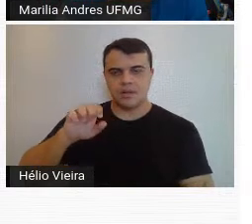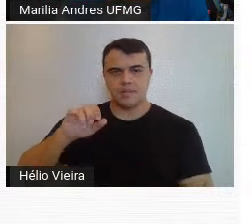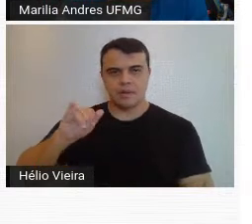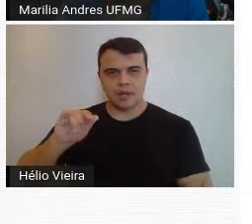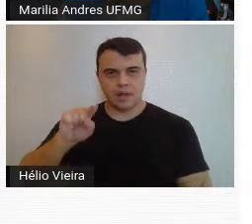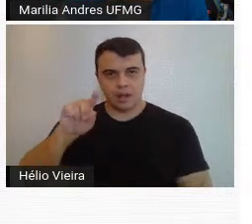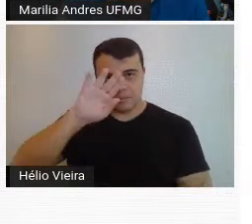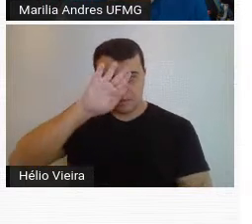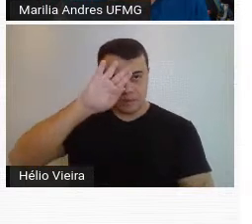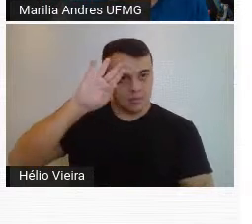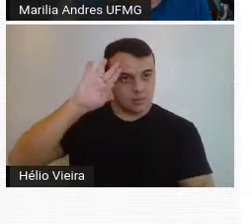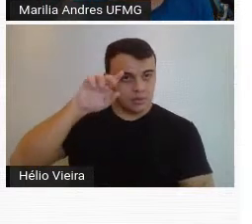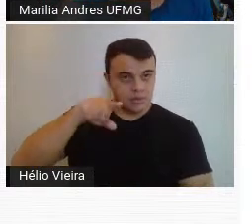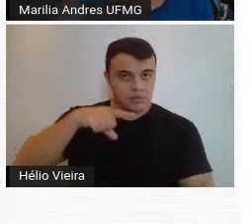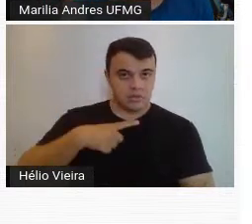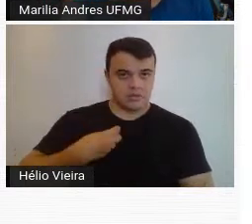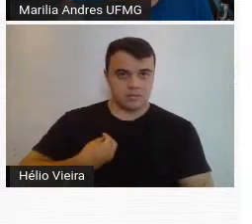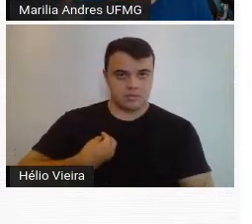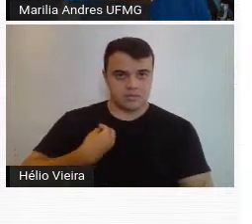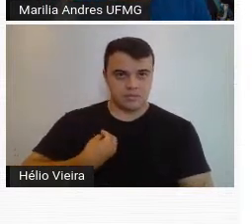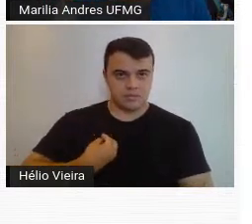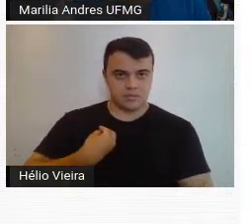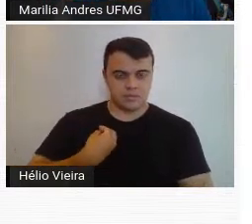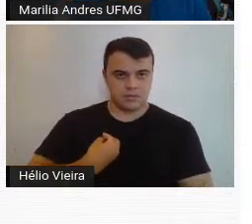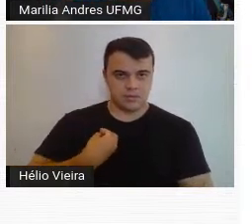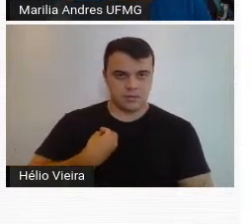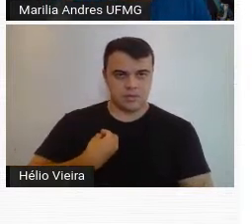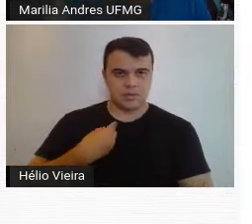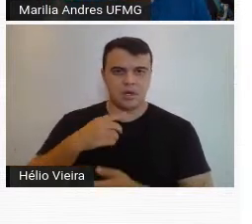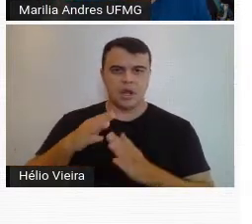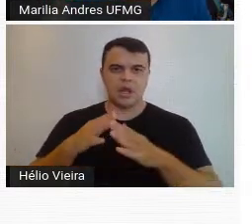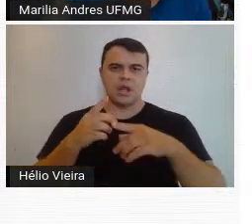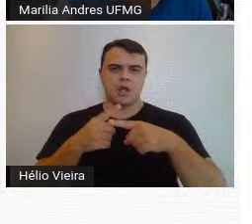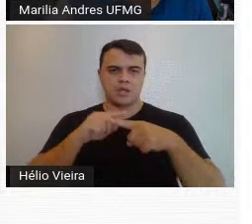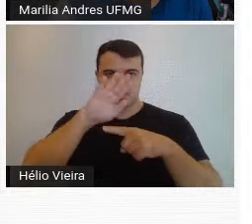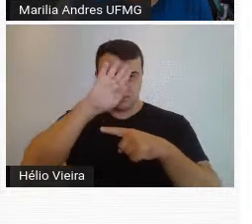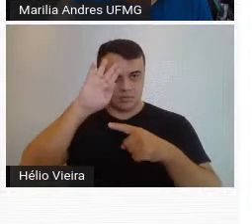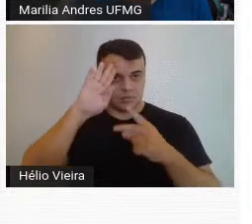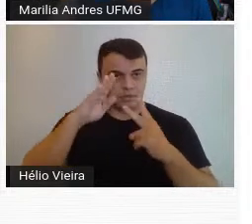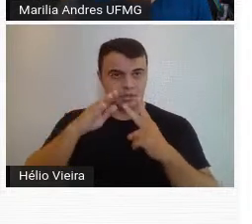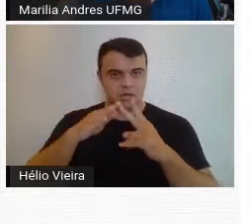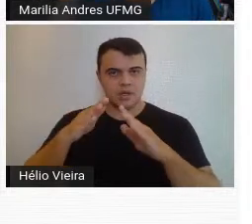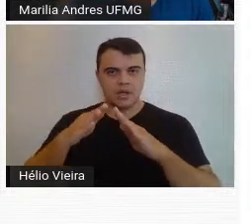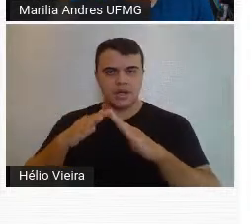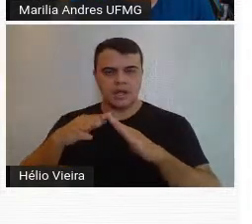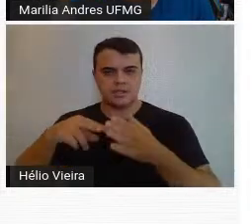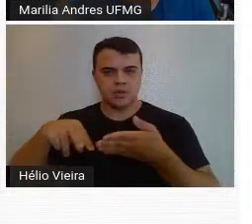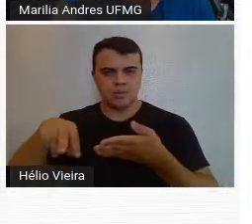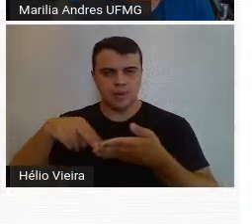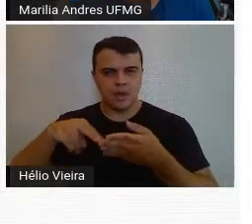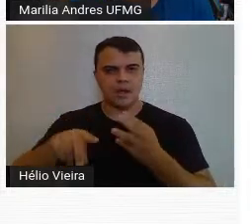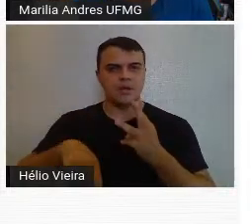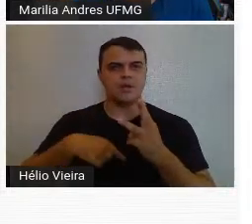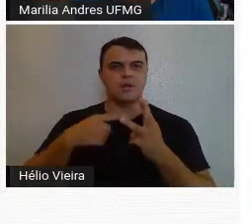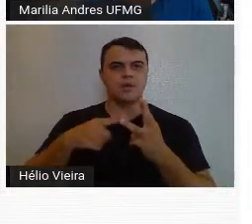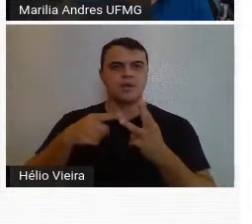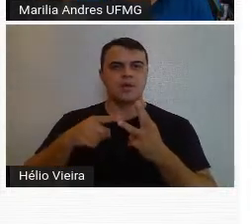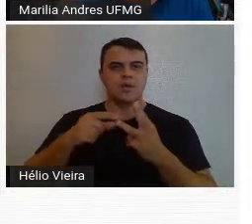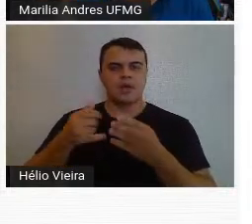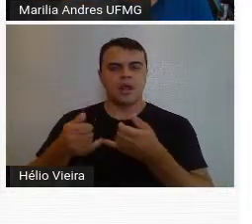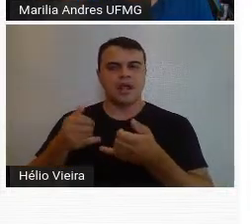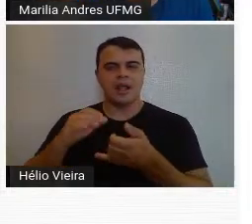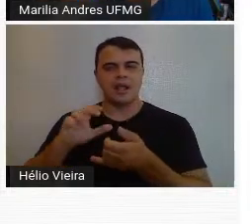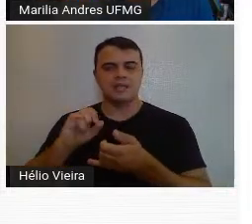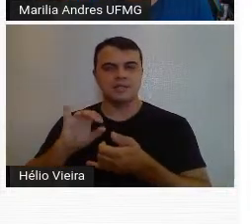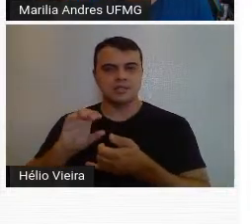para Pampulha, vocês estão vendo aqui a igrejinha da Pampulha, a casa do baile, o cassino, que agora